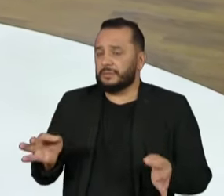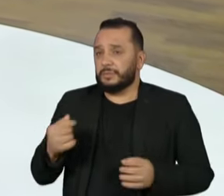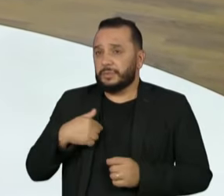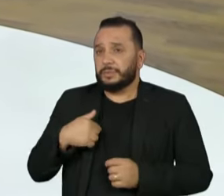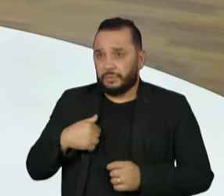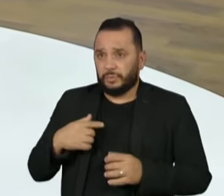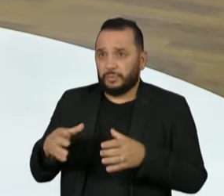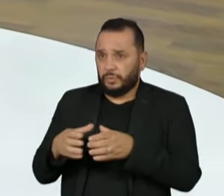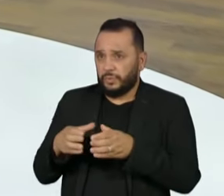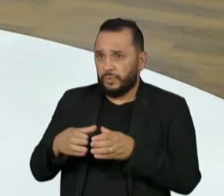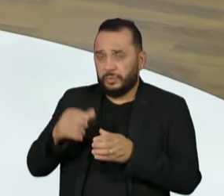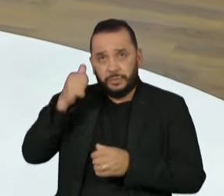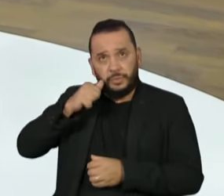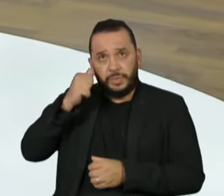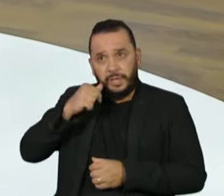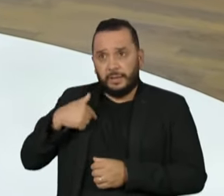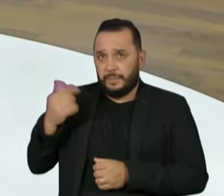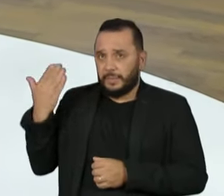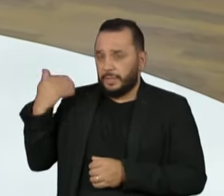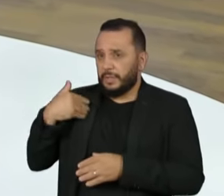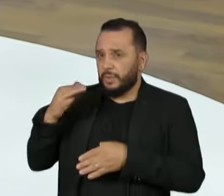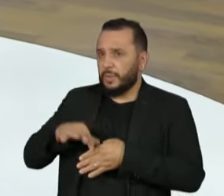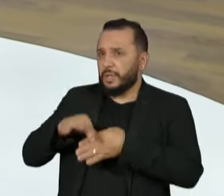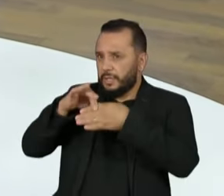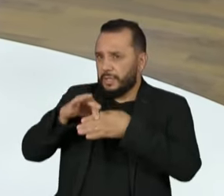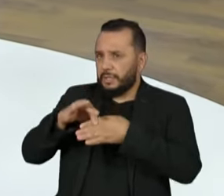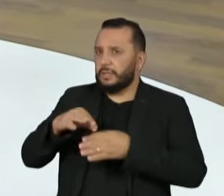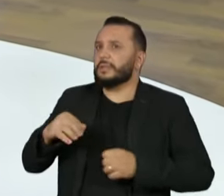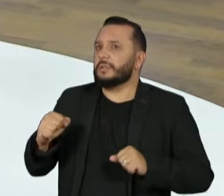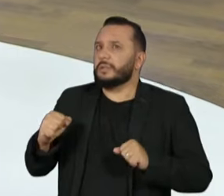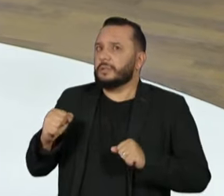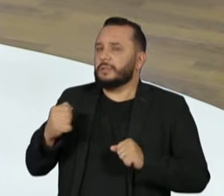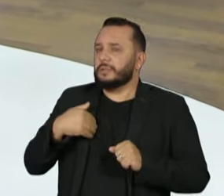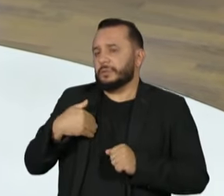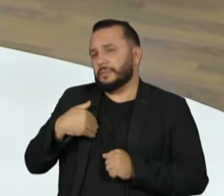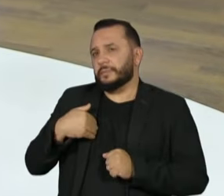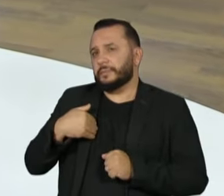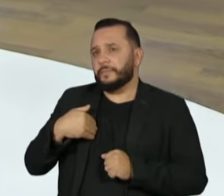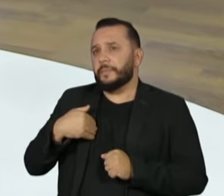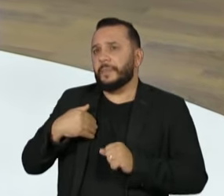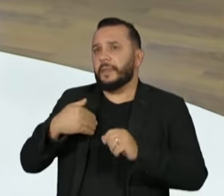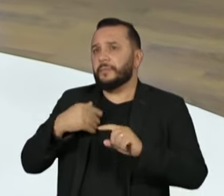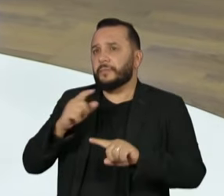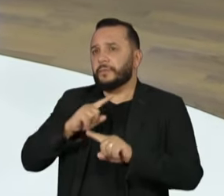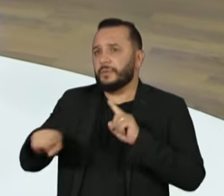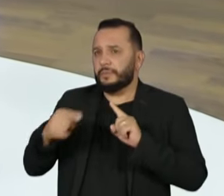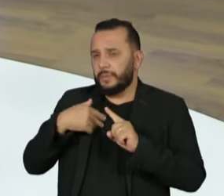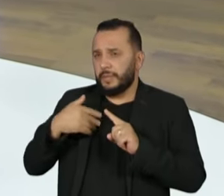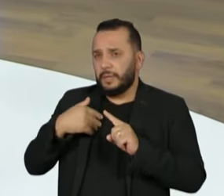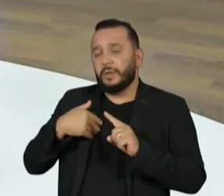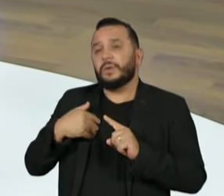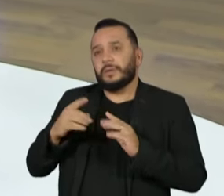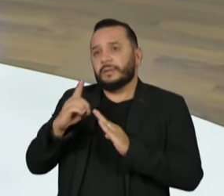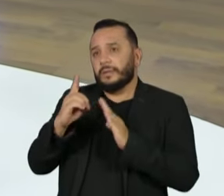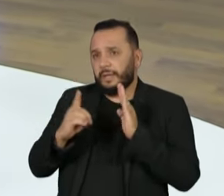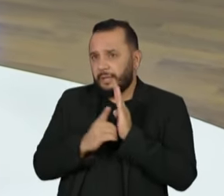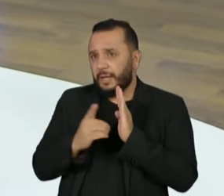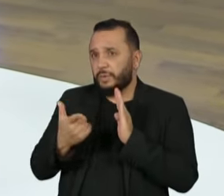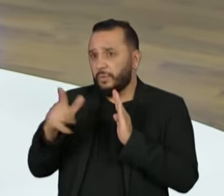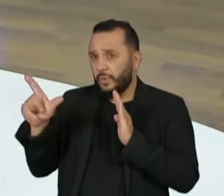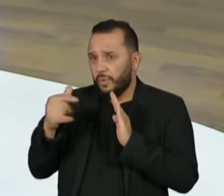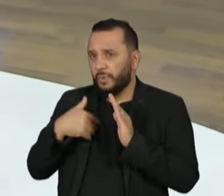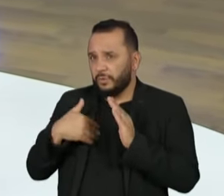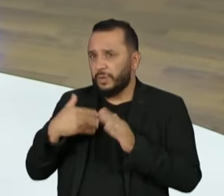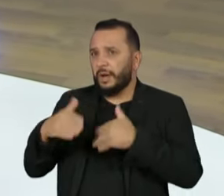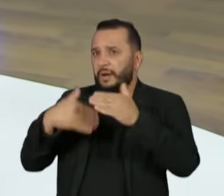feminina, eu estava como líder, que inclusive impediu o avanço de outros decretos do presidente em relação